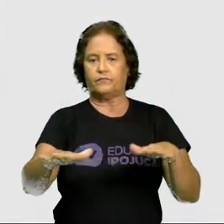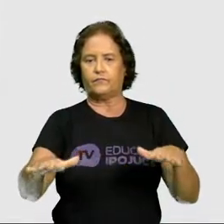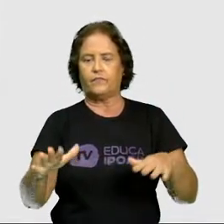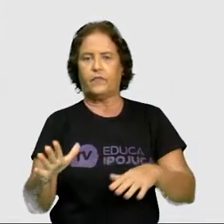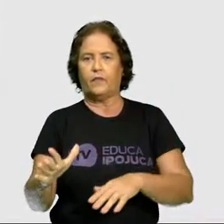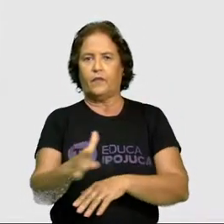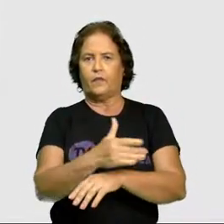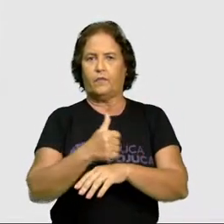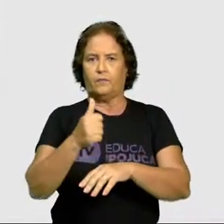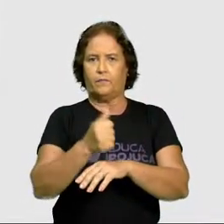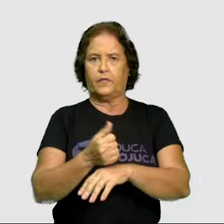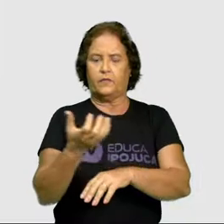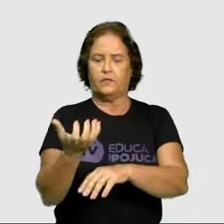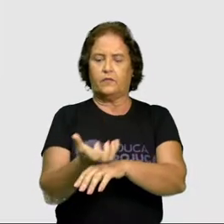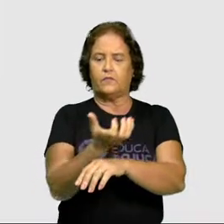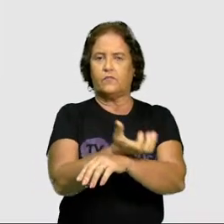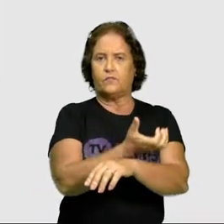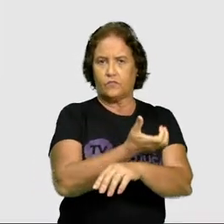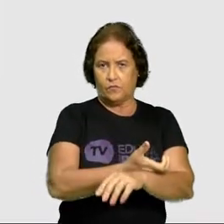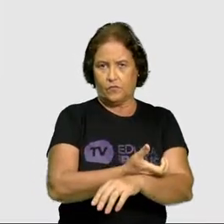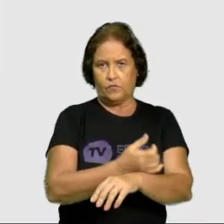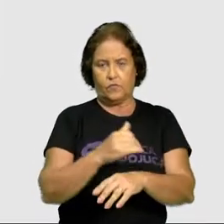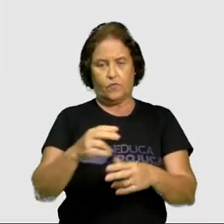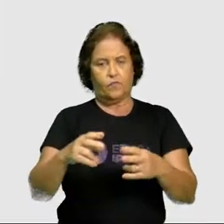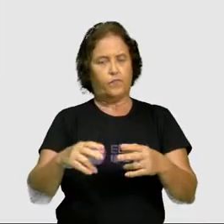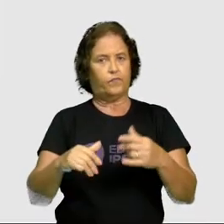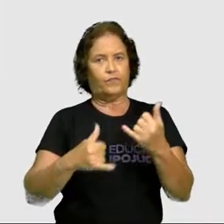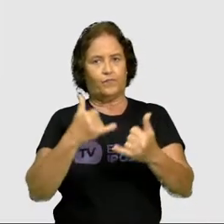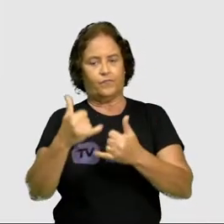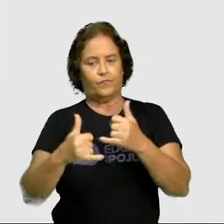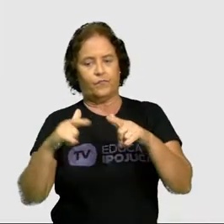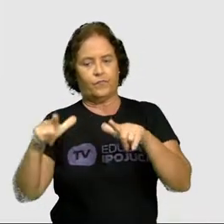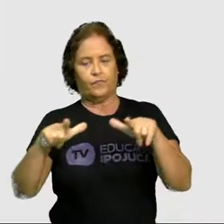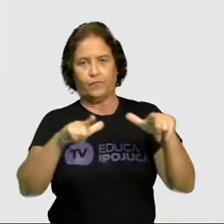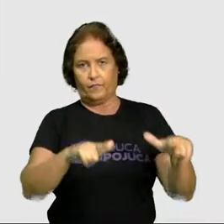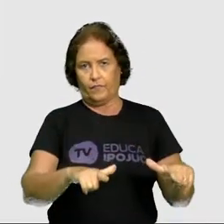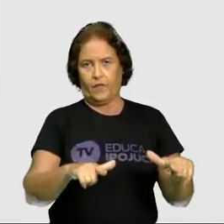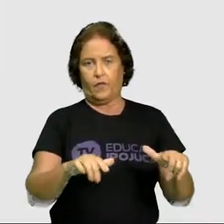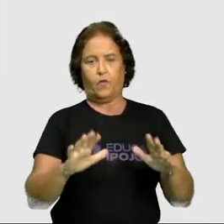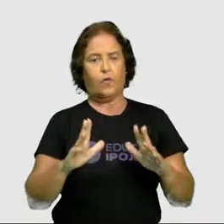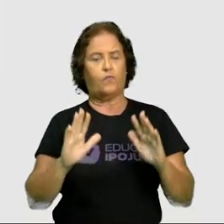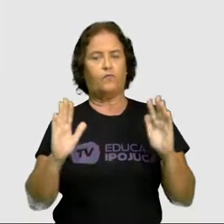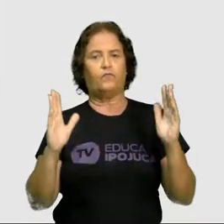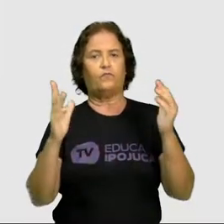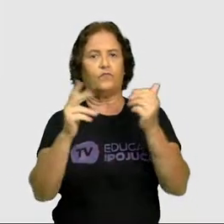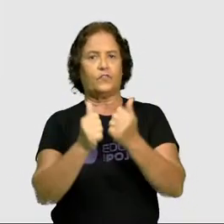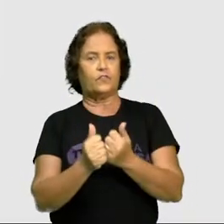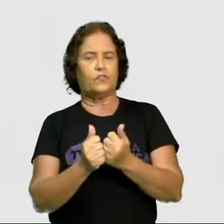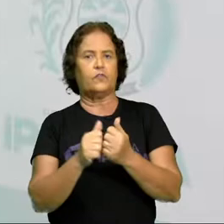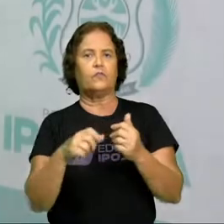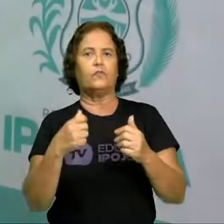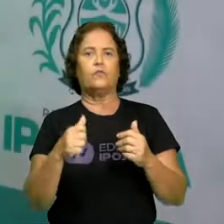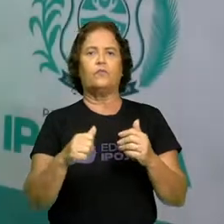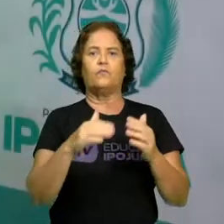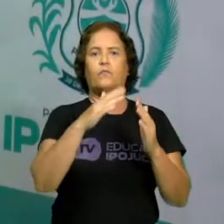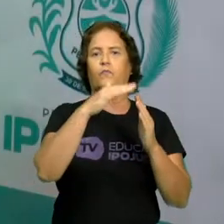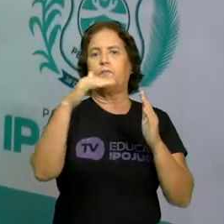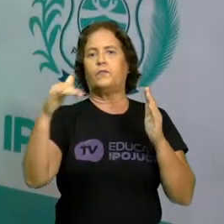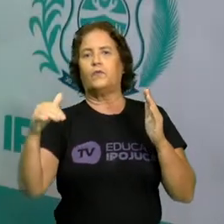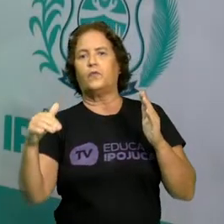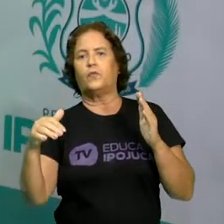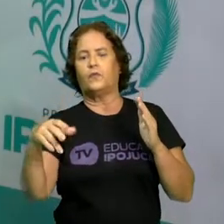praças, jardins ou parques, e ambientes fechados, como bibliotecas públicas e museus públicos.